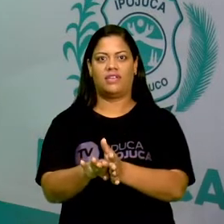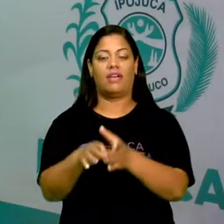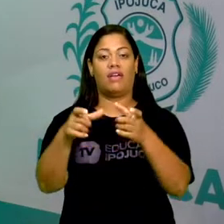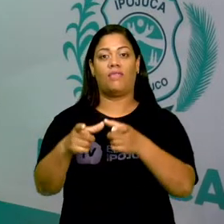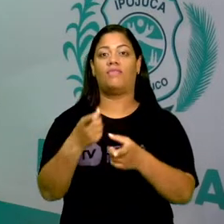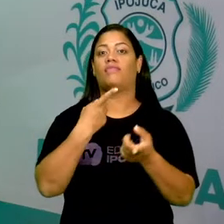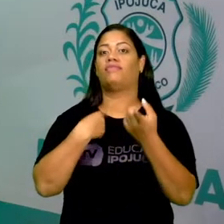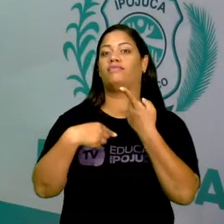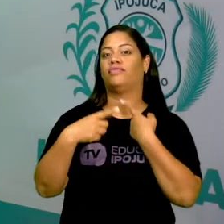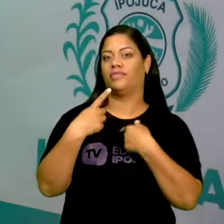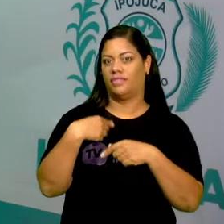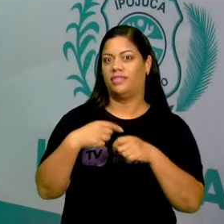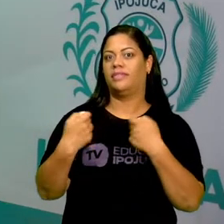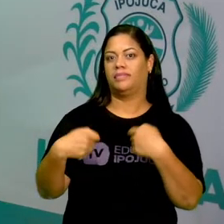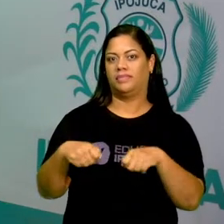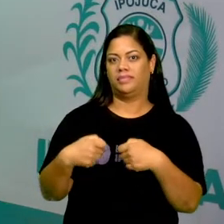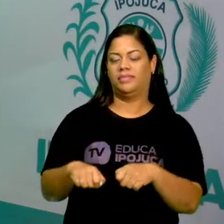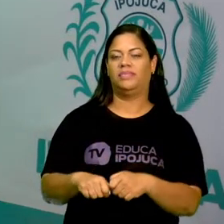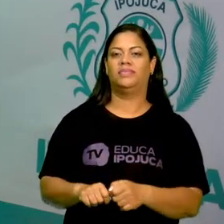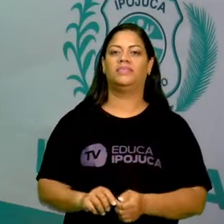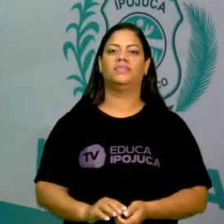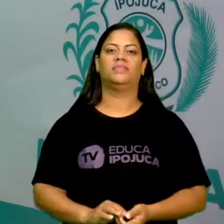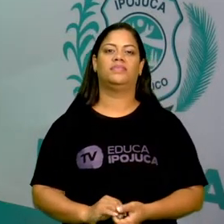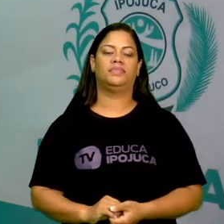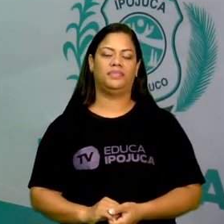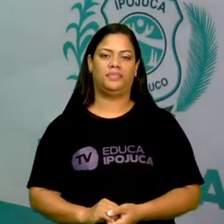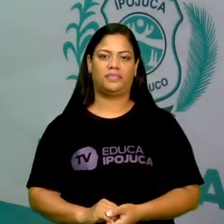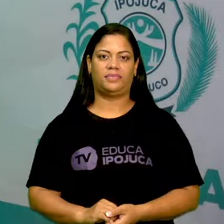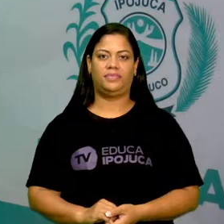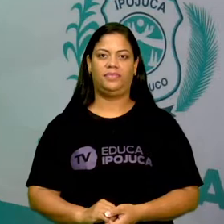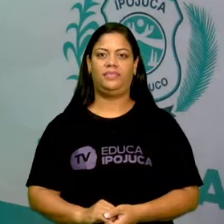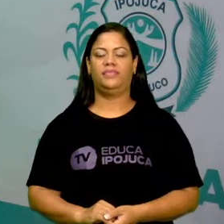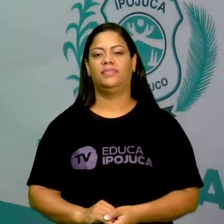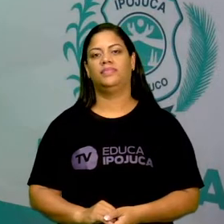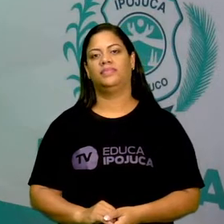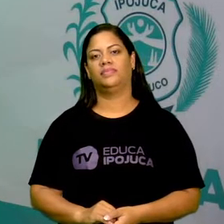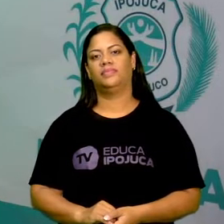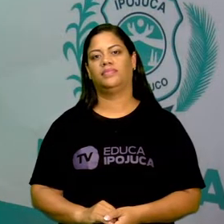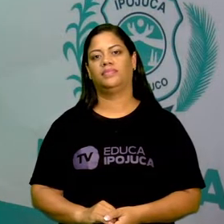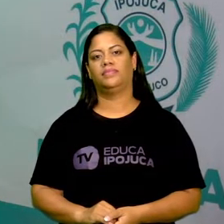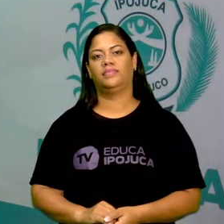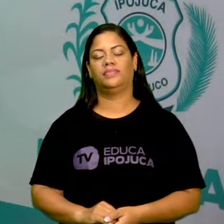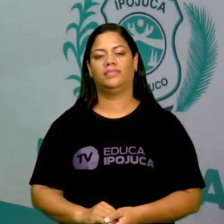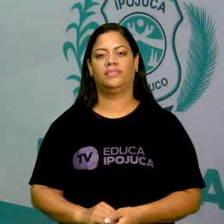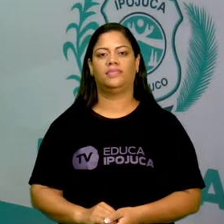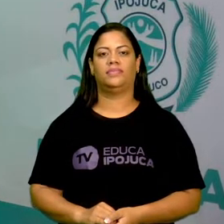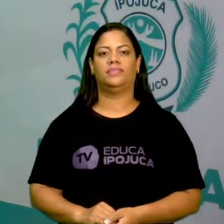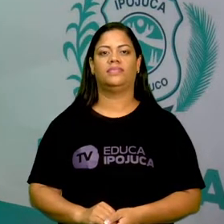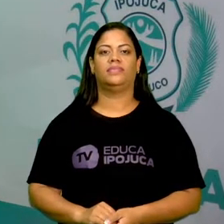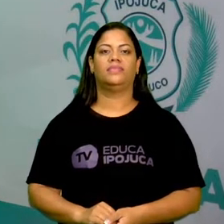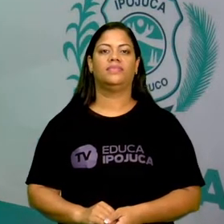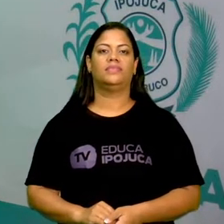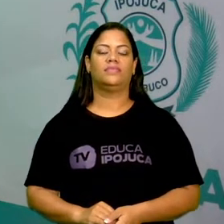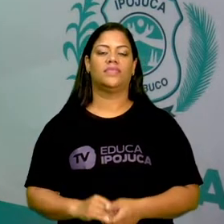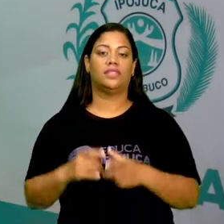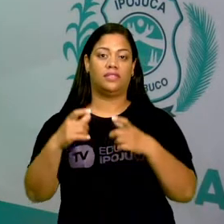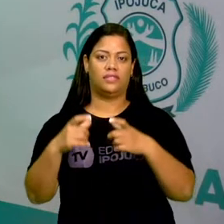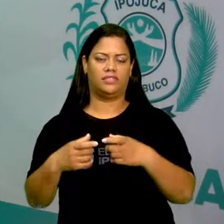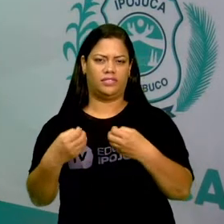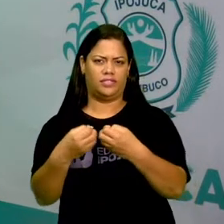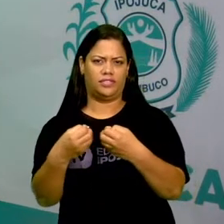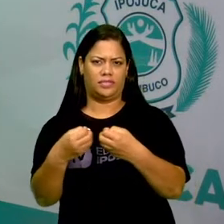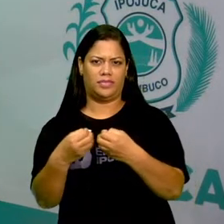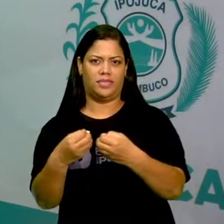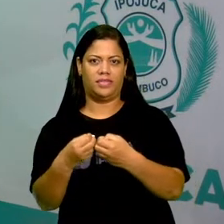determinado local, certo? A um determinado lugar desconhecido para ela. Então os pontos de